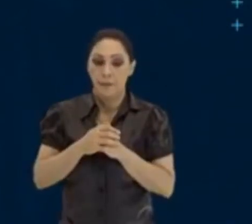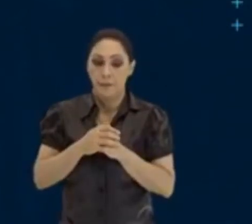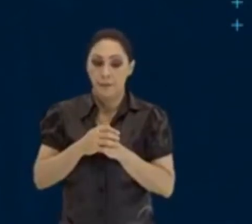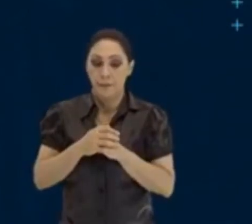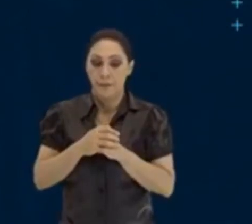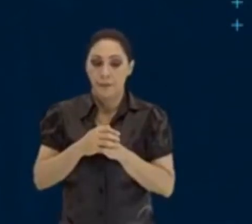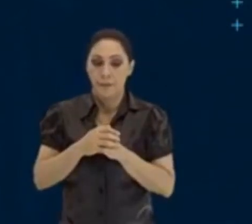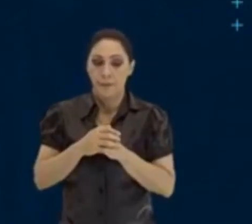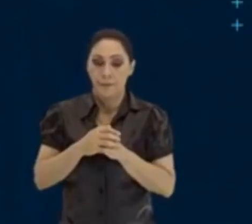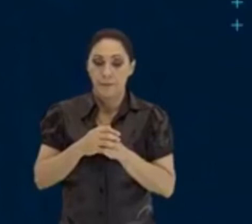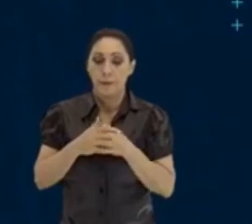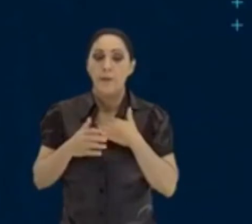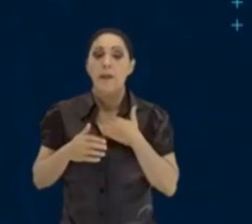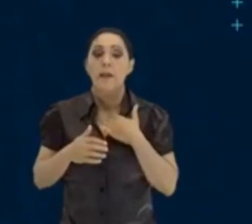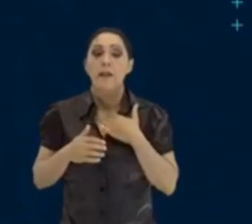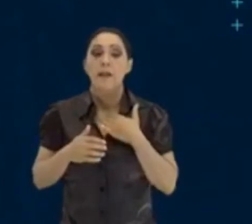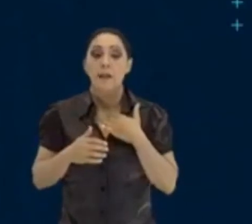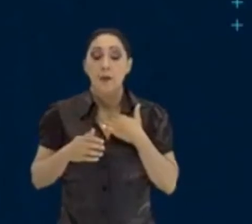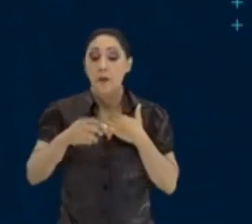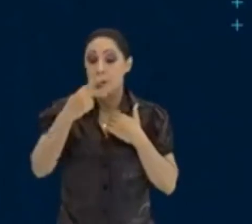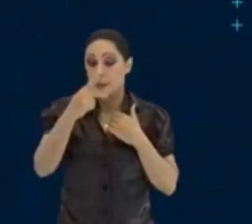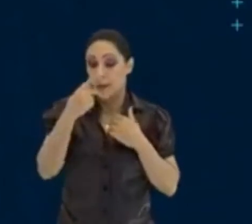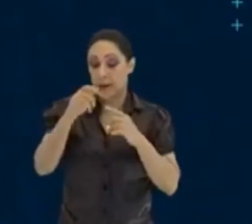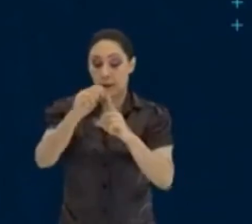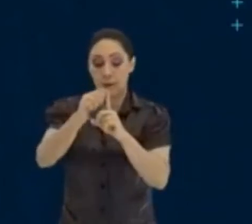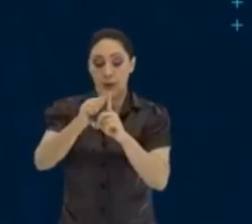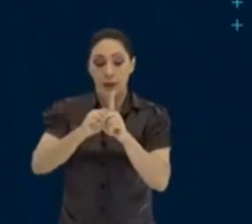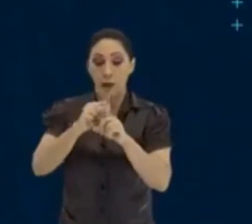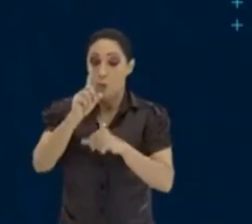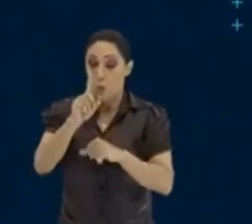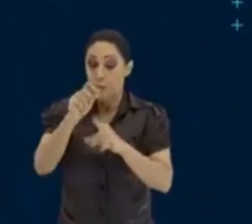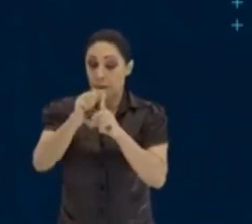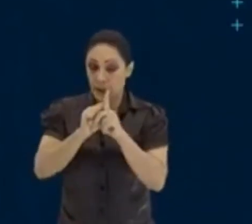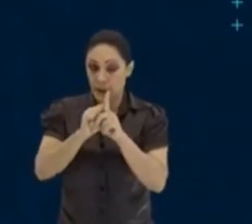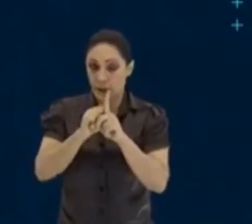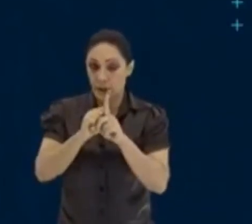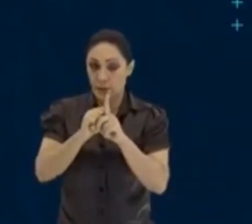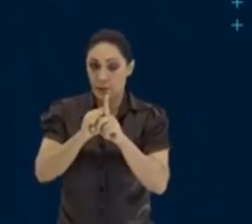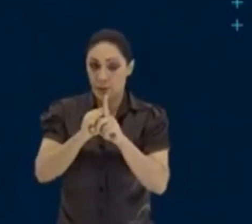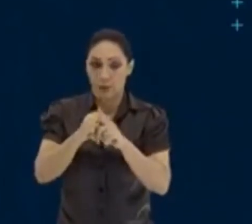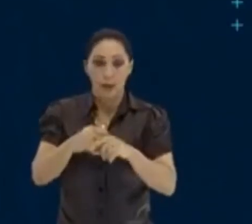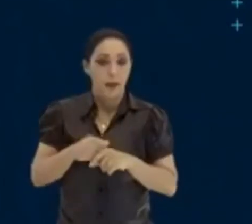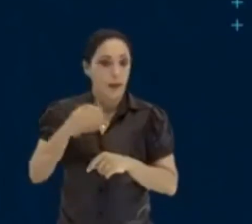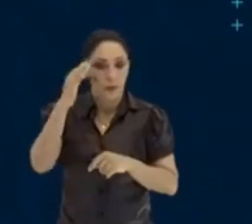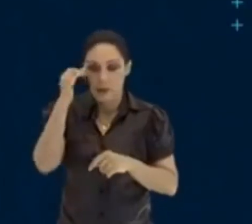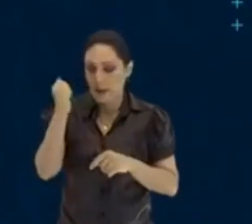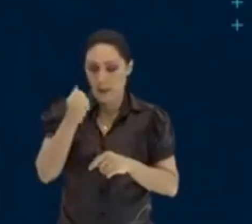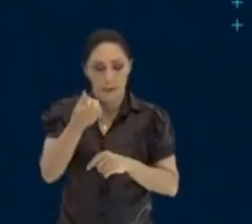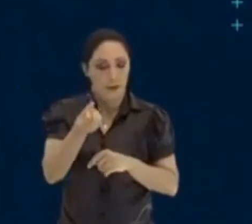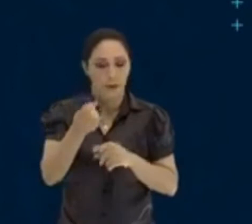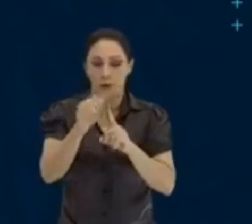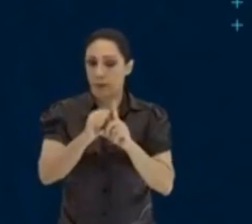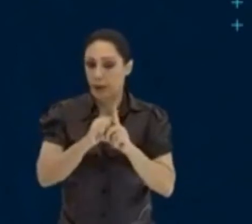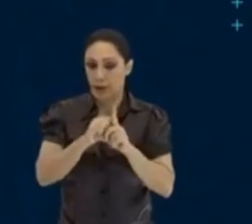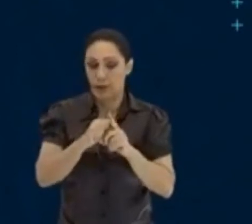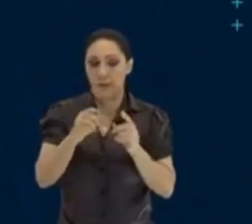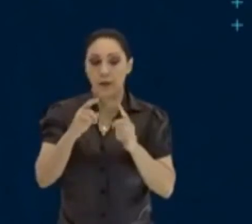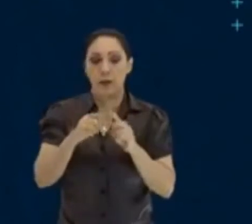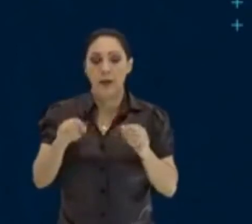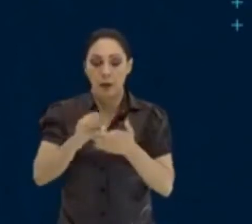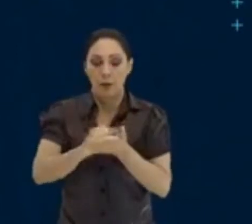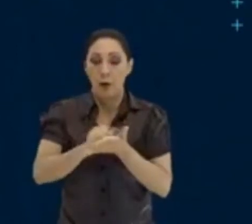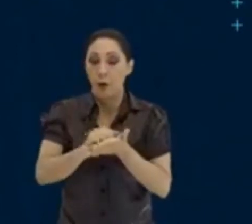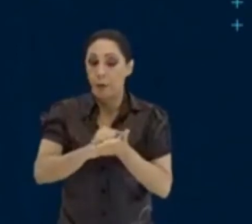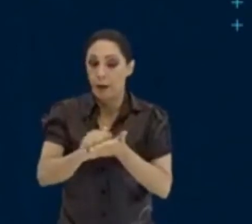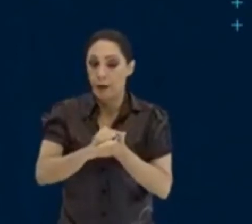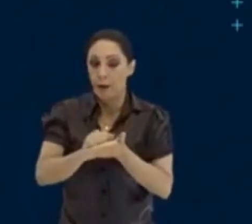Eu vou colocar de fato. Ele quer saber ao mês em um mês, tá bom? De fato, ele não quer saber em 6 meses. Opa! Deixa eu pegar aqui,